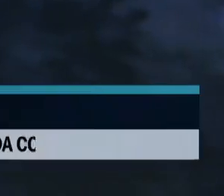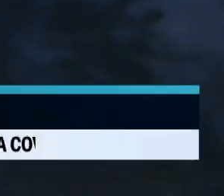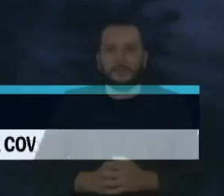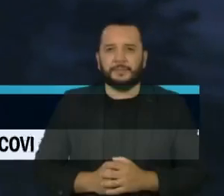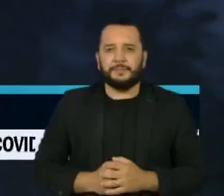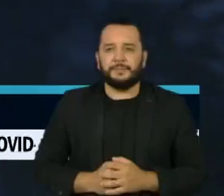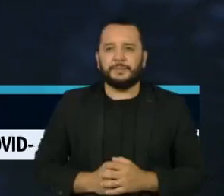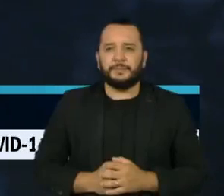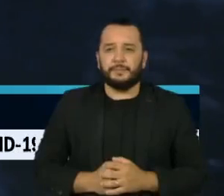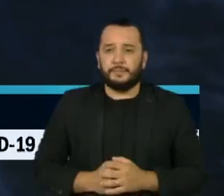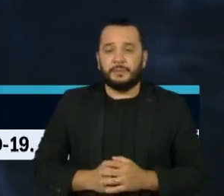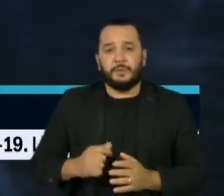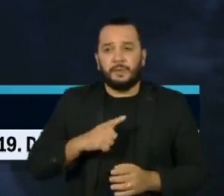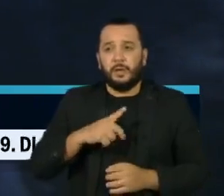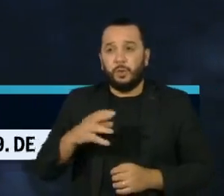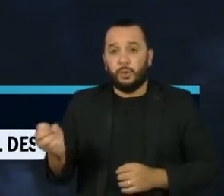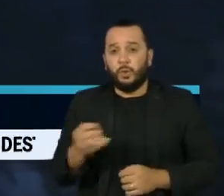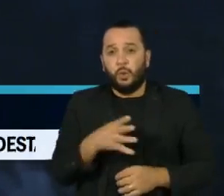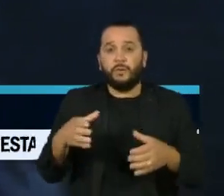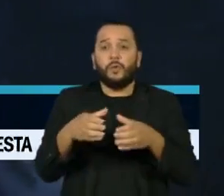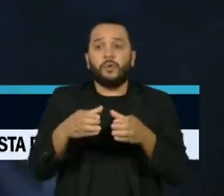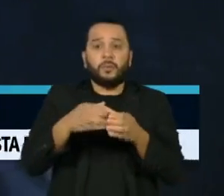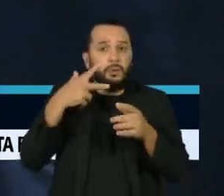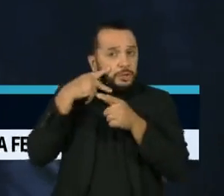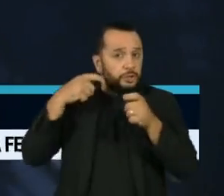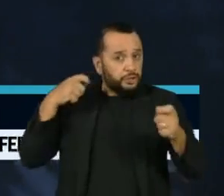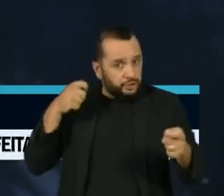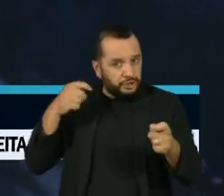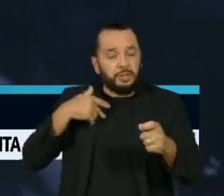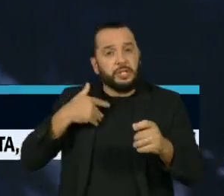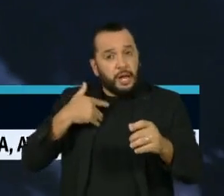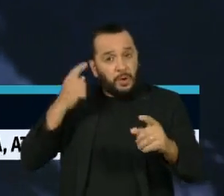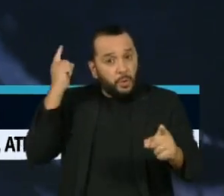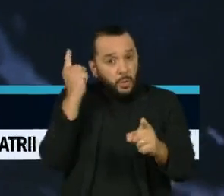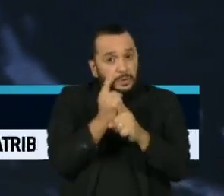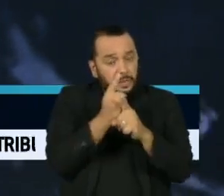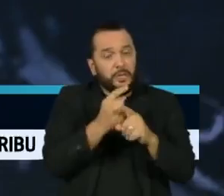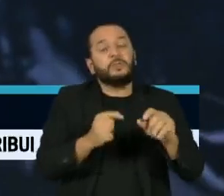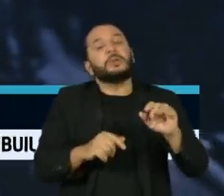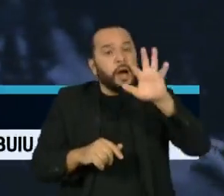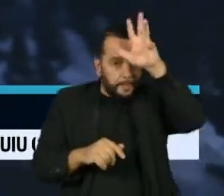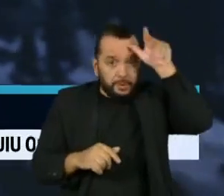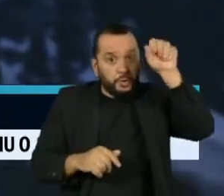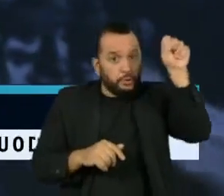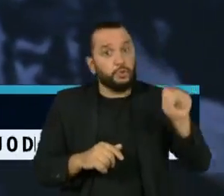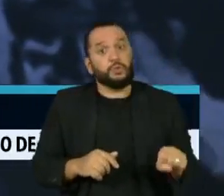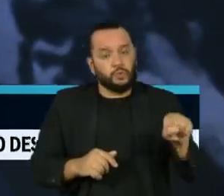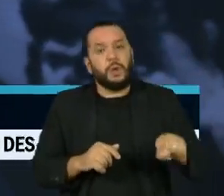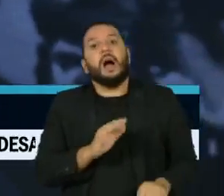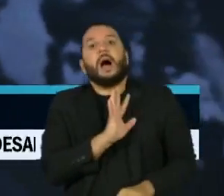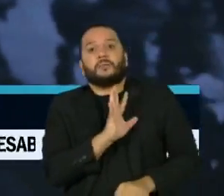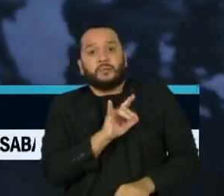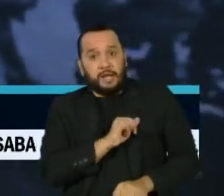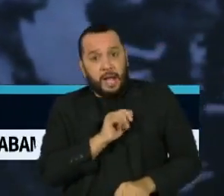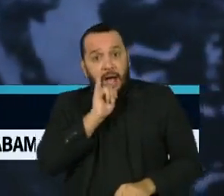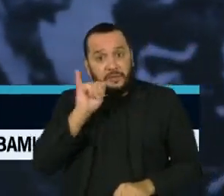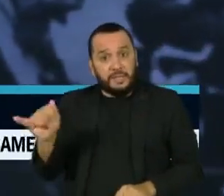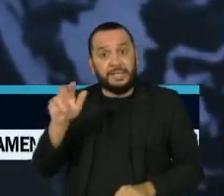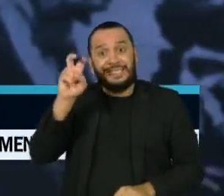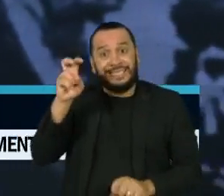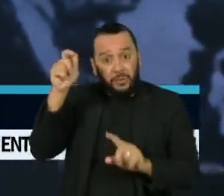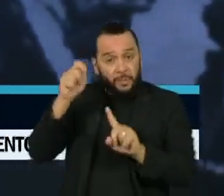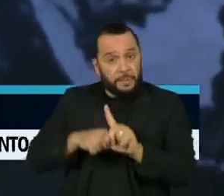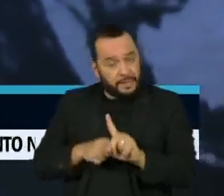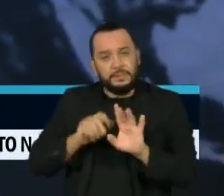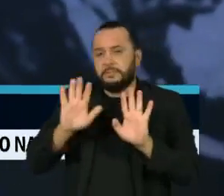Um novo grupo de indígenas isolados foi descoberto no sul do Amazonas. A FUNAI foi notificada há cinco meses, mas até o momento